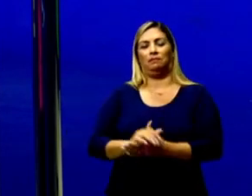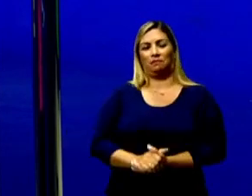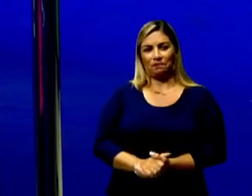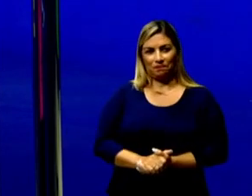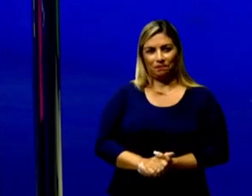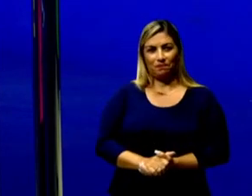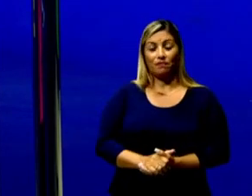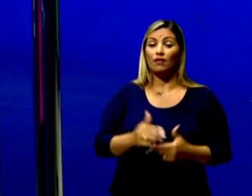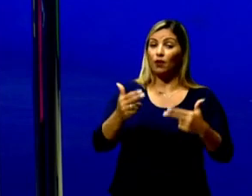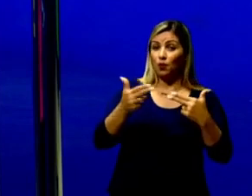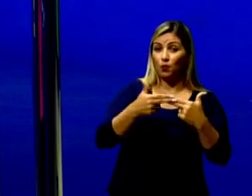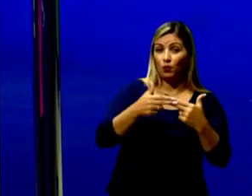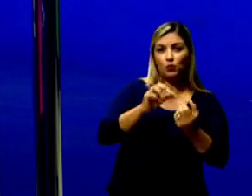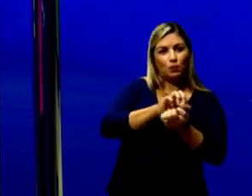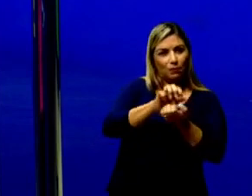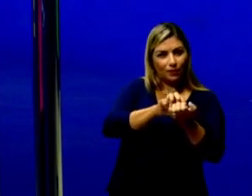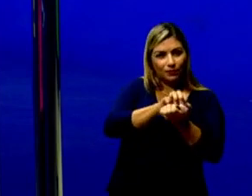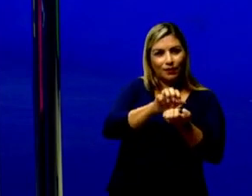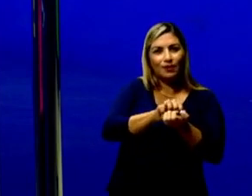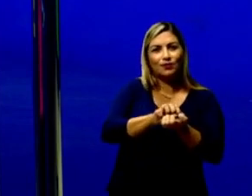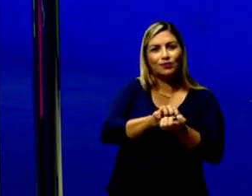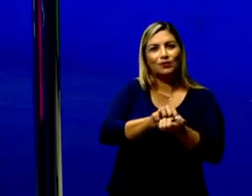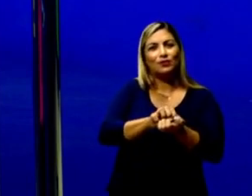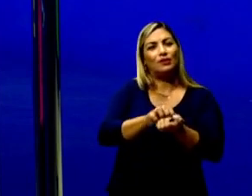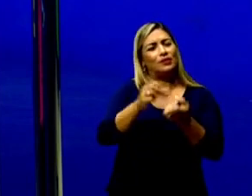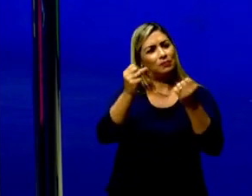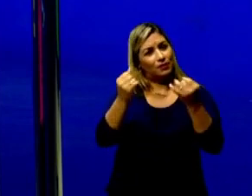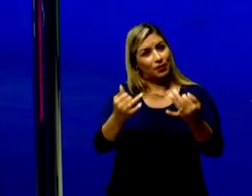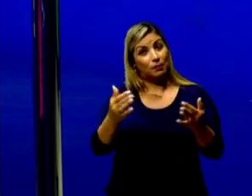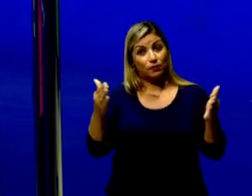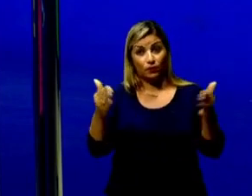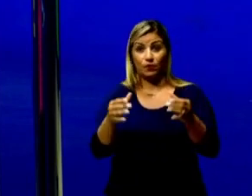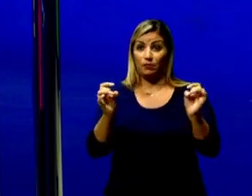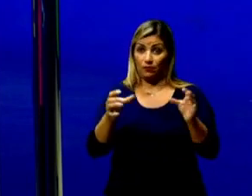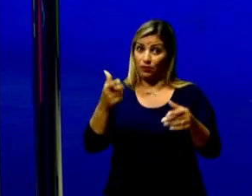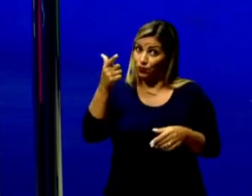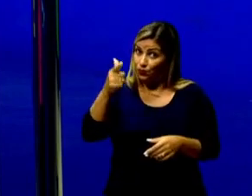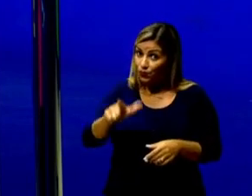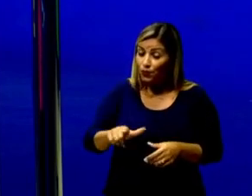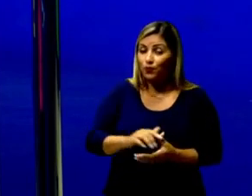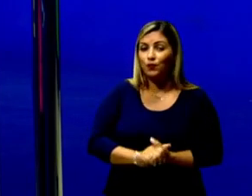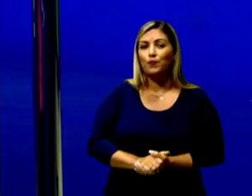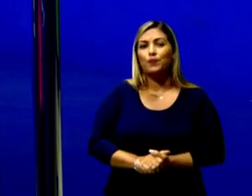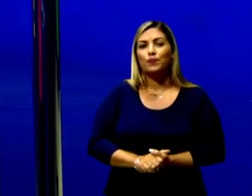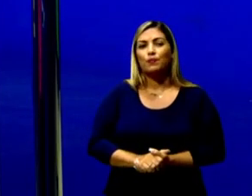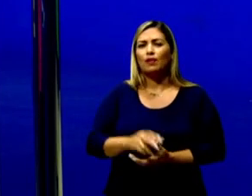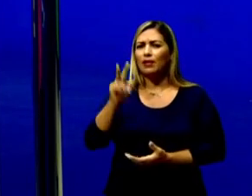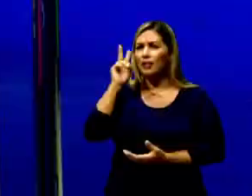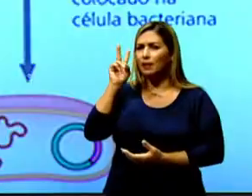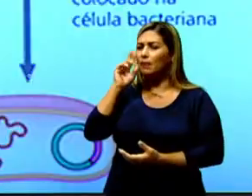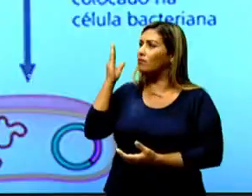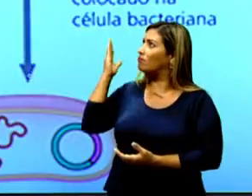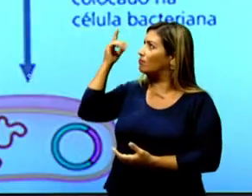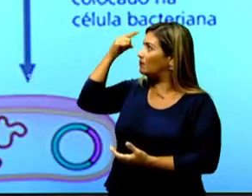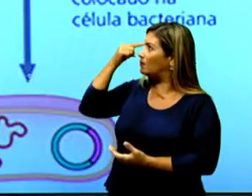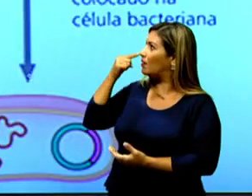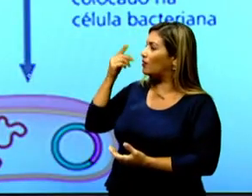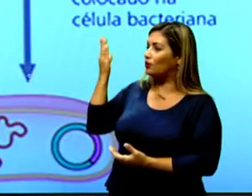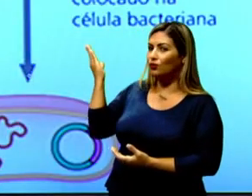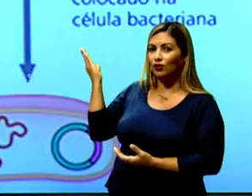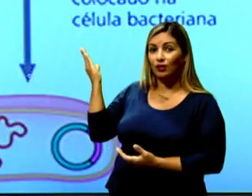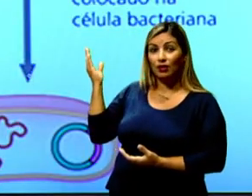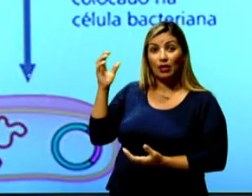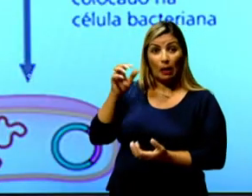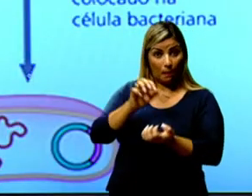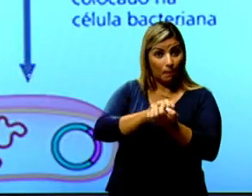O uso das bactérias, eu falei um pouco, mas vou especificar novamente. Lembrando, olha aqui na figura, que